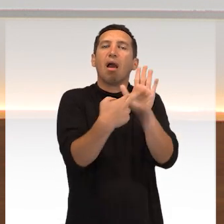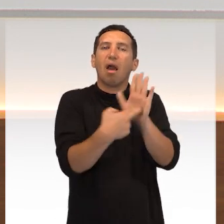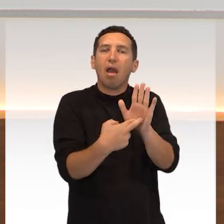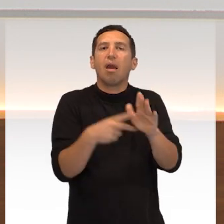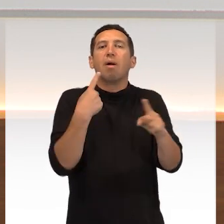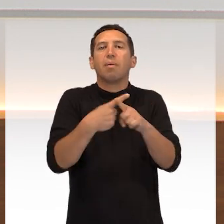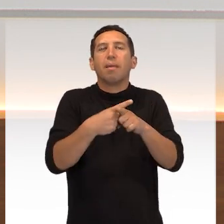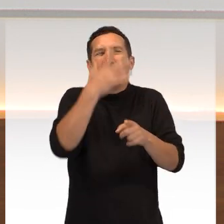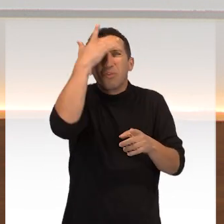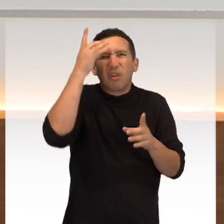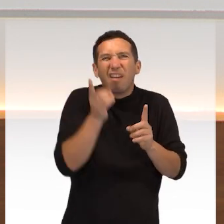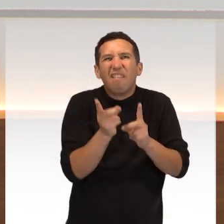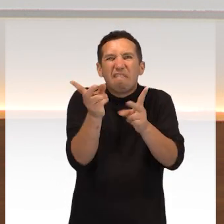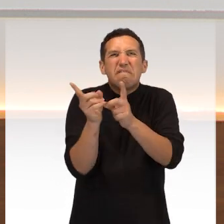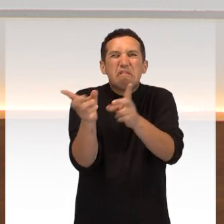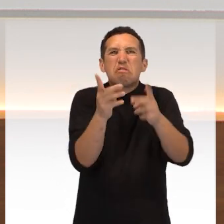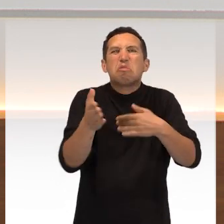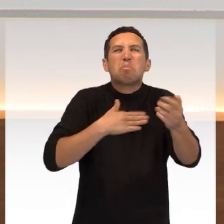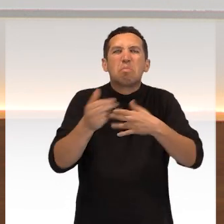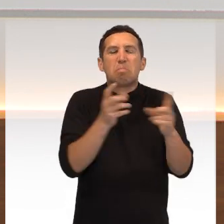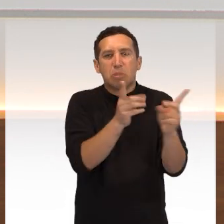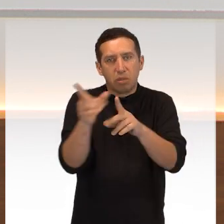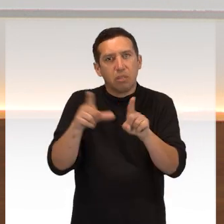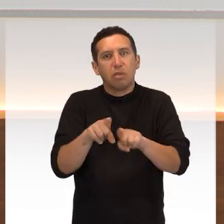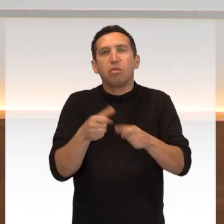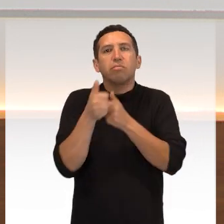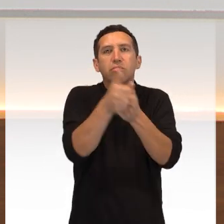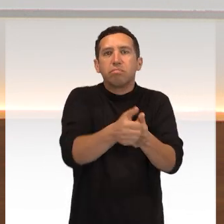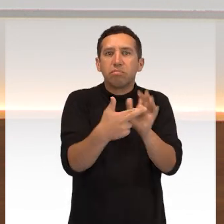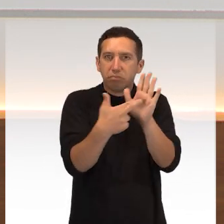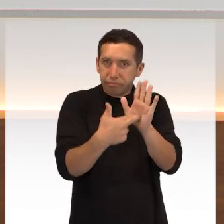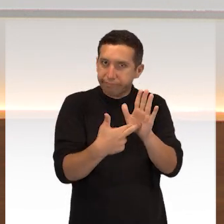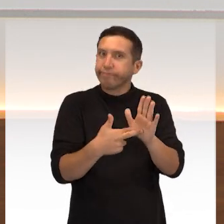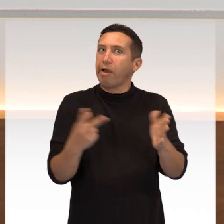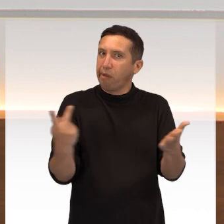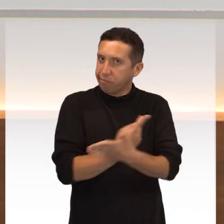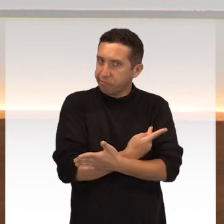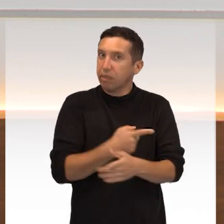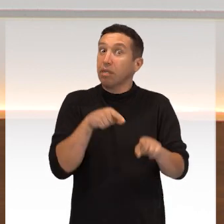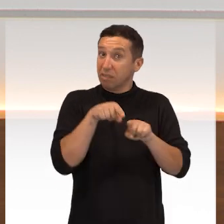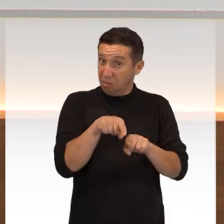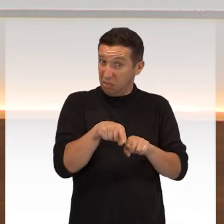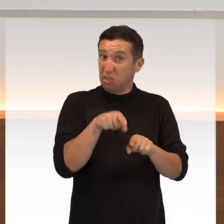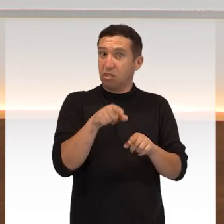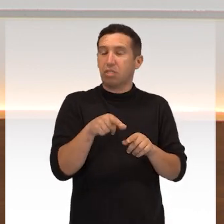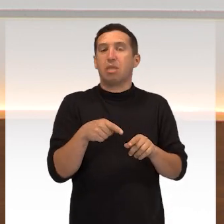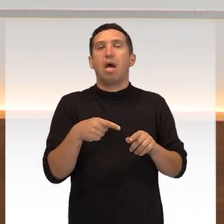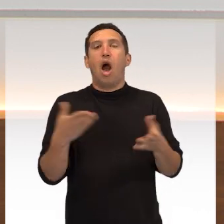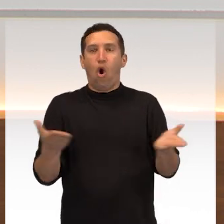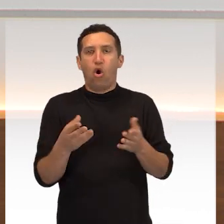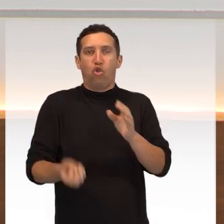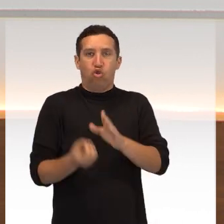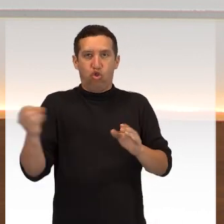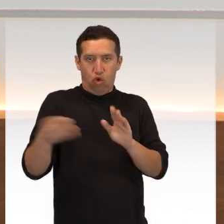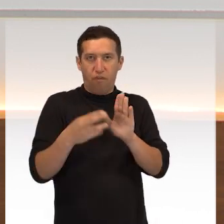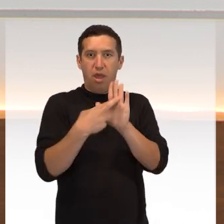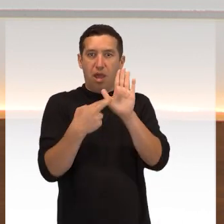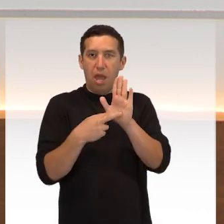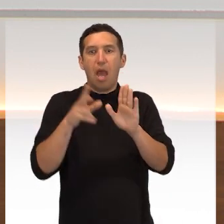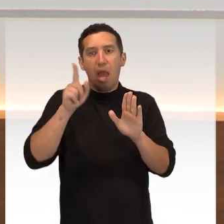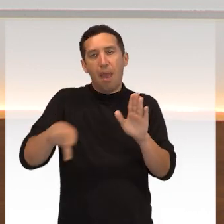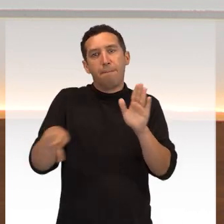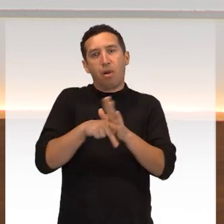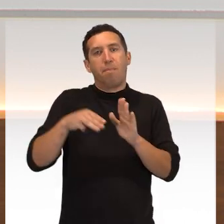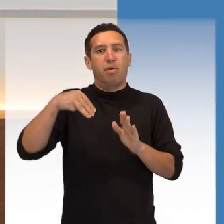comercialização do revendedor varejista e do transportador revendedor retalhista. A medida vale apenas para a